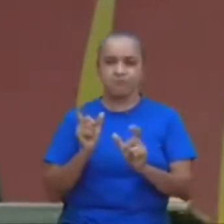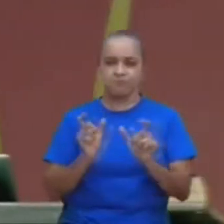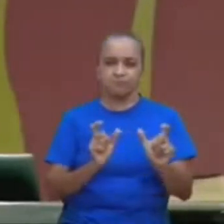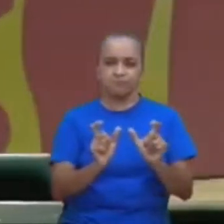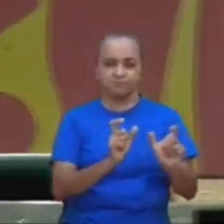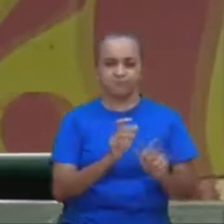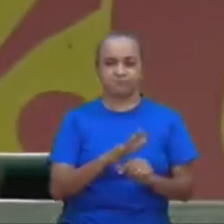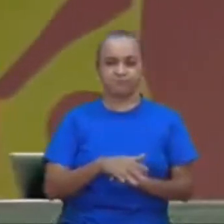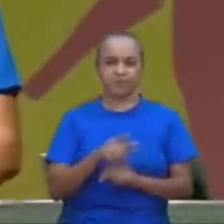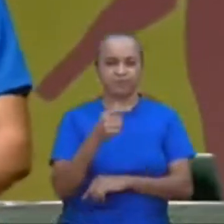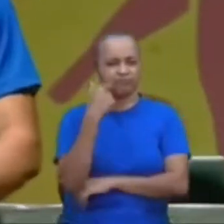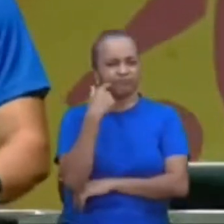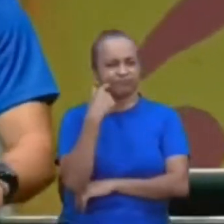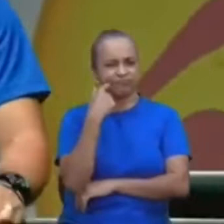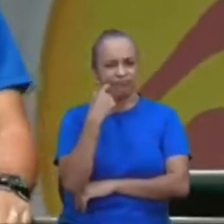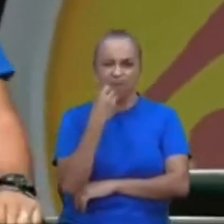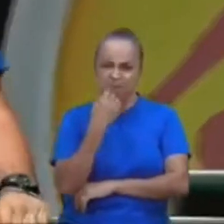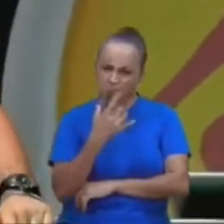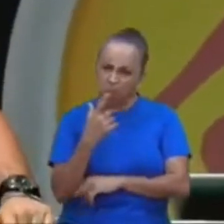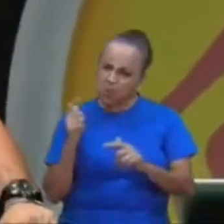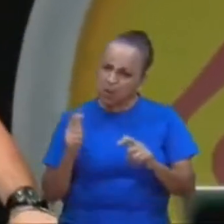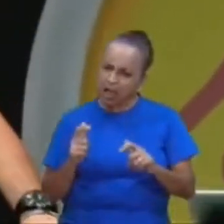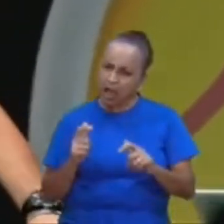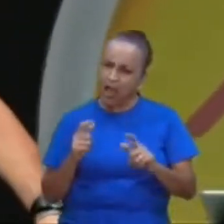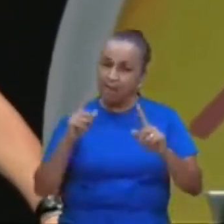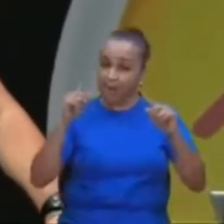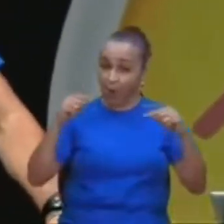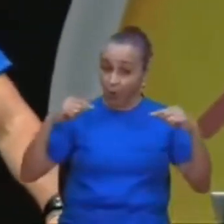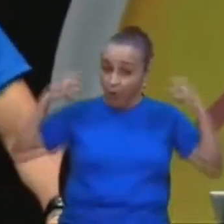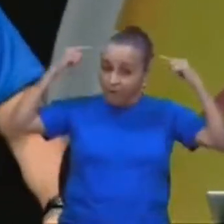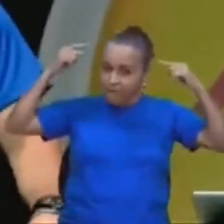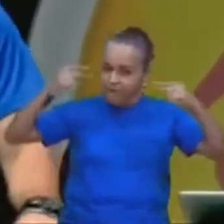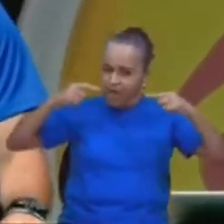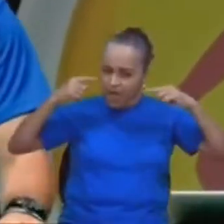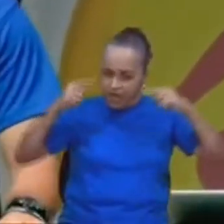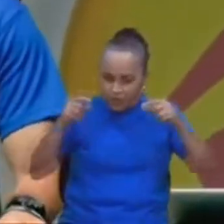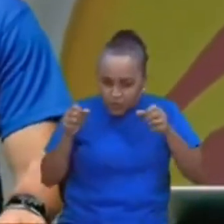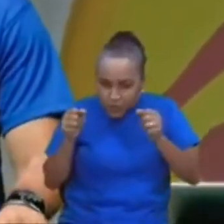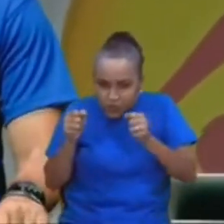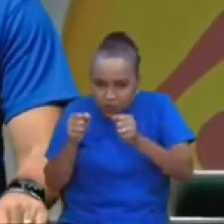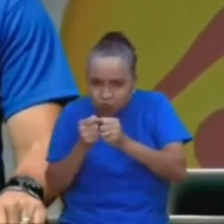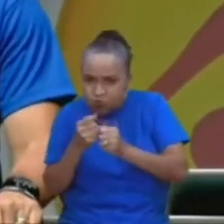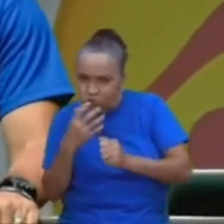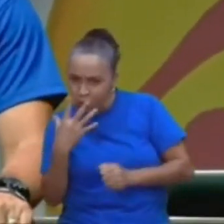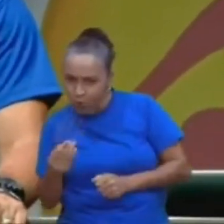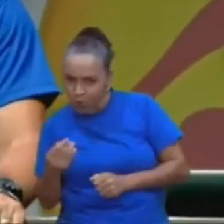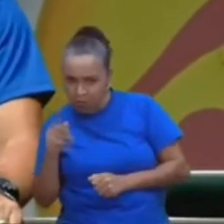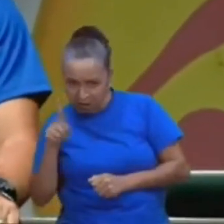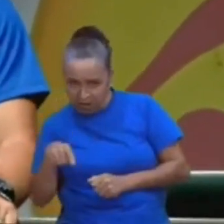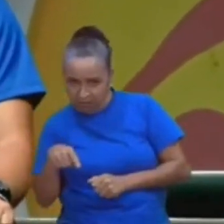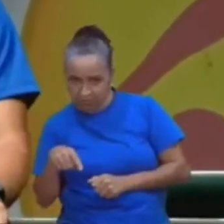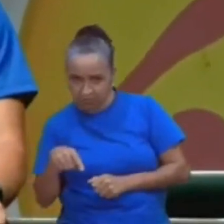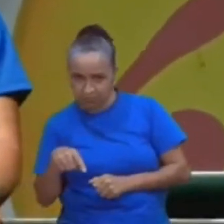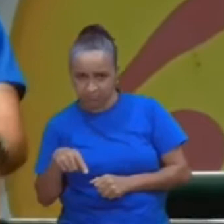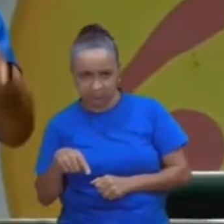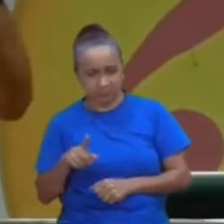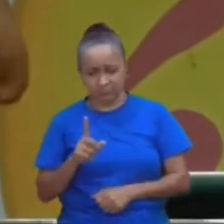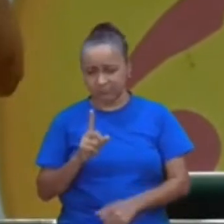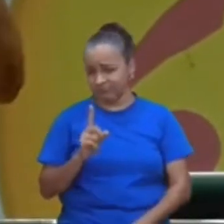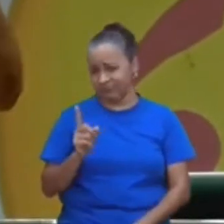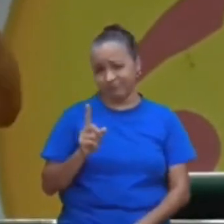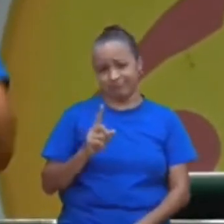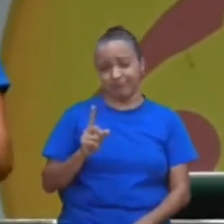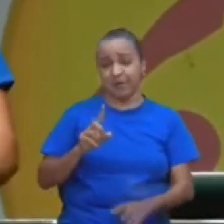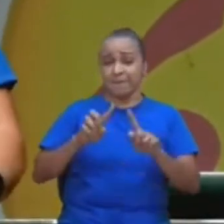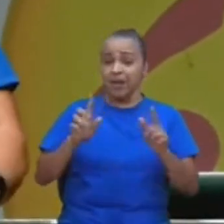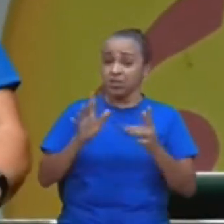é um bom lugar para ovelha estar, perto de lobo? Sim ou não? Não, mas Jesus